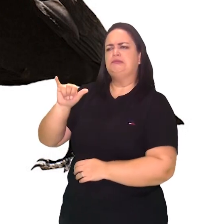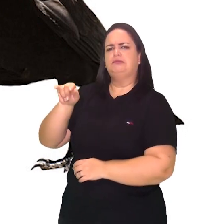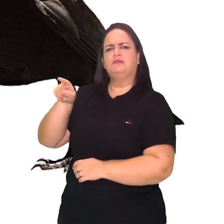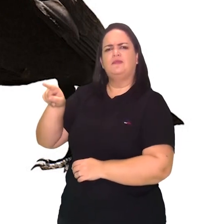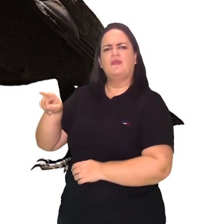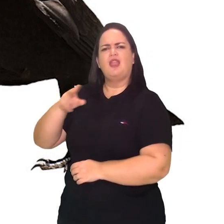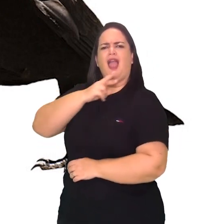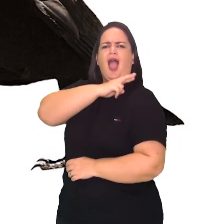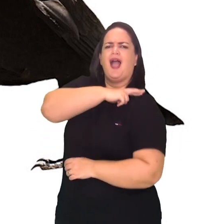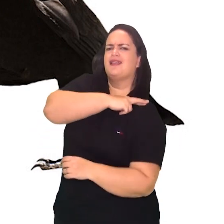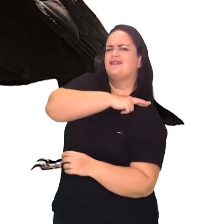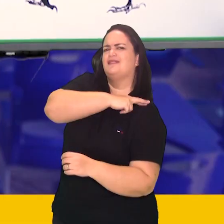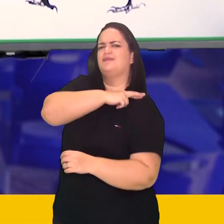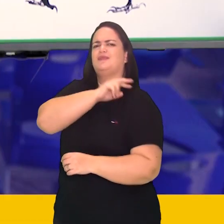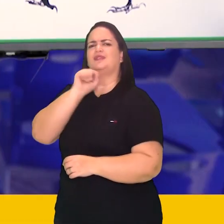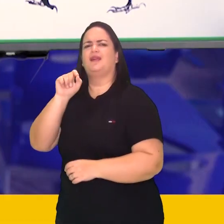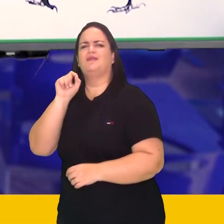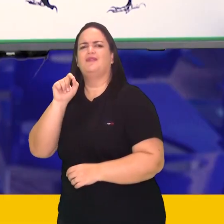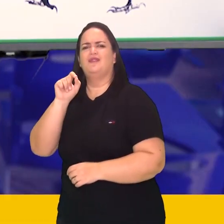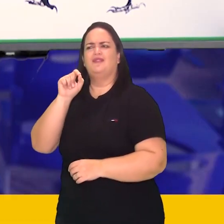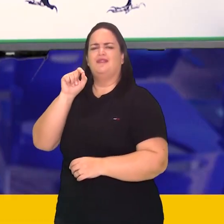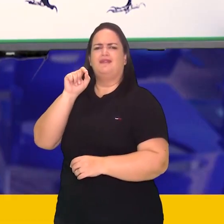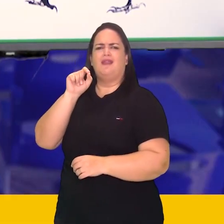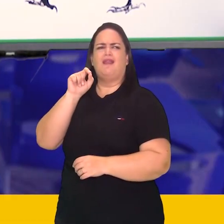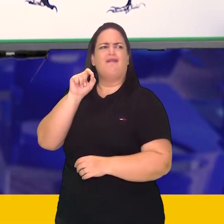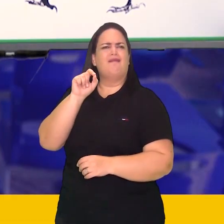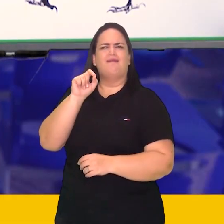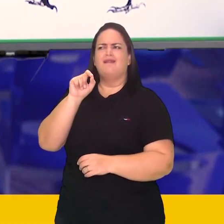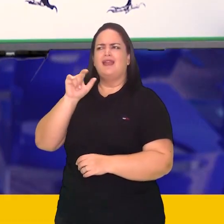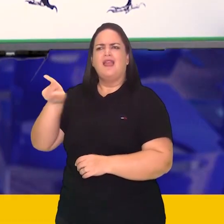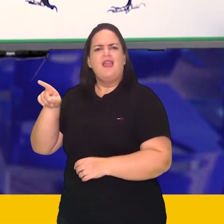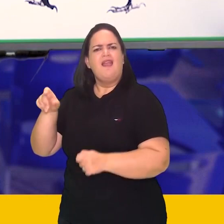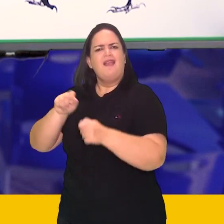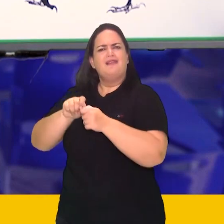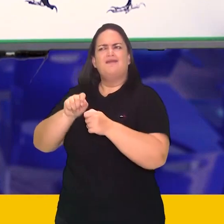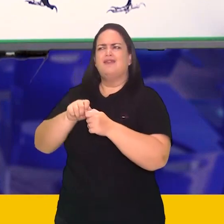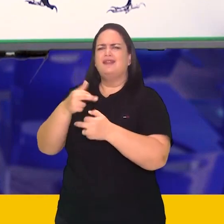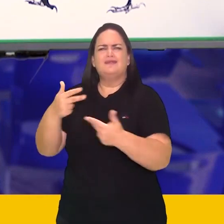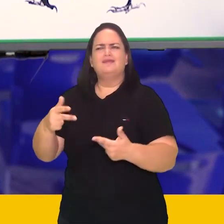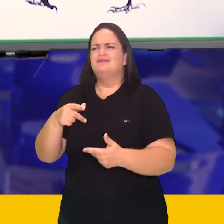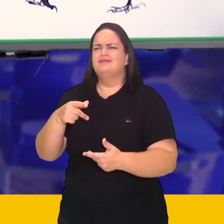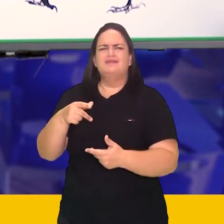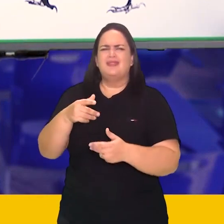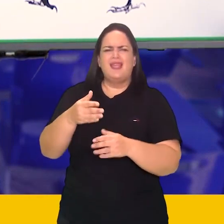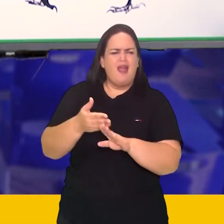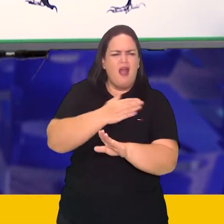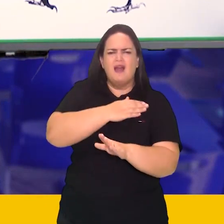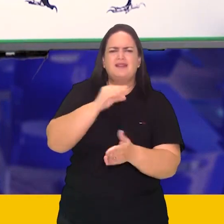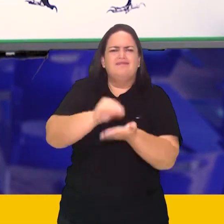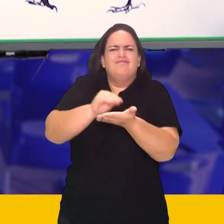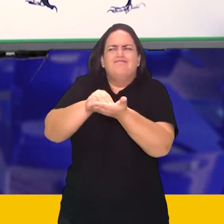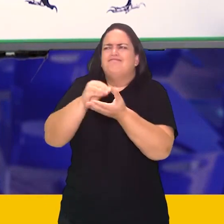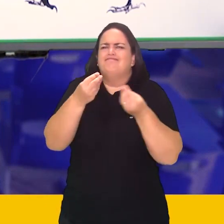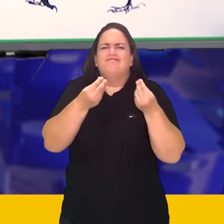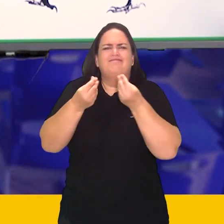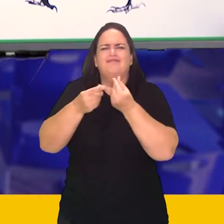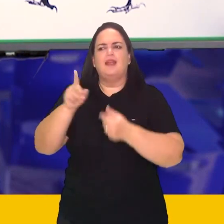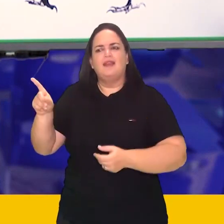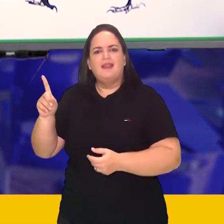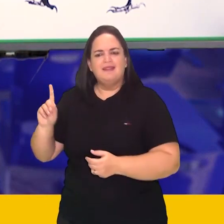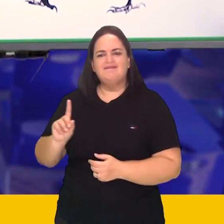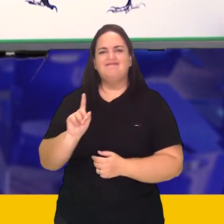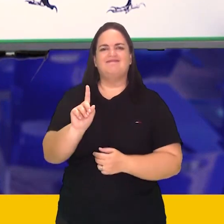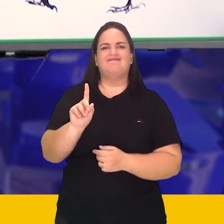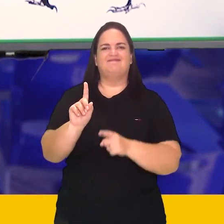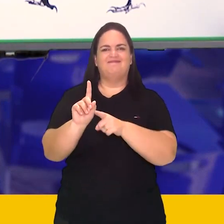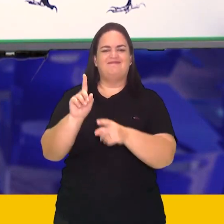responsabilidade por preencher um vácuo na literatura. Até que esse autor chegasse, não havia